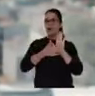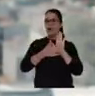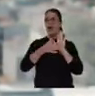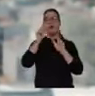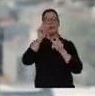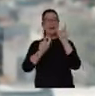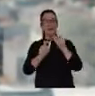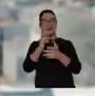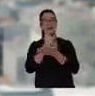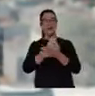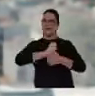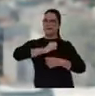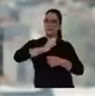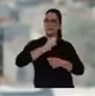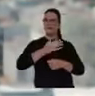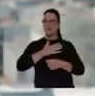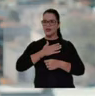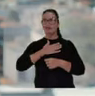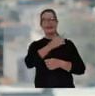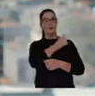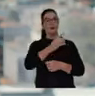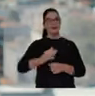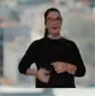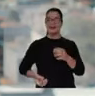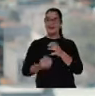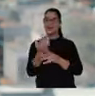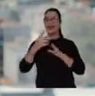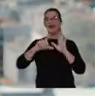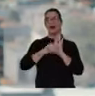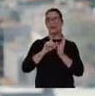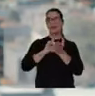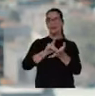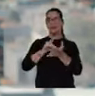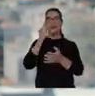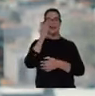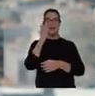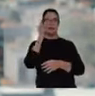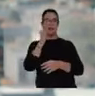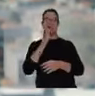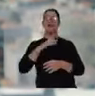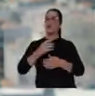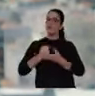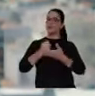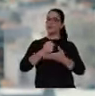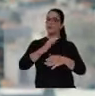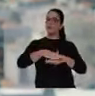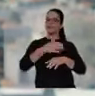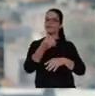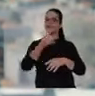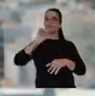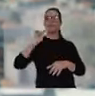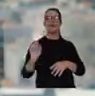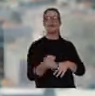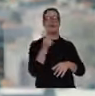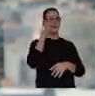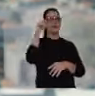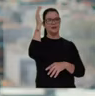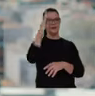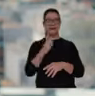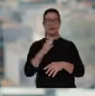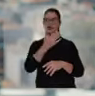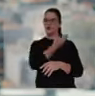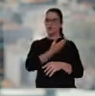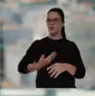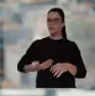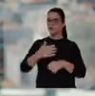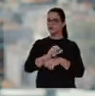sempre foi uma das minhas grandes bandeiras. Como deputada federal, criei a Lei da Dignidade Menstrual, beneficiando mais de 6